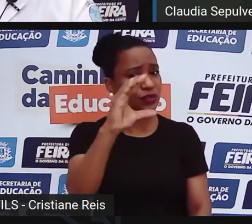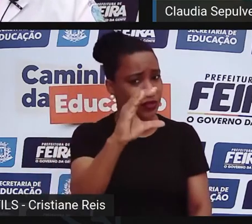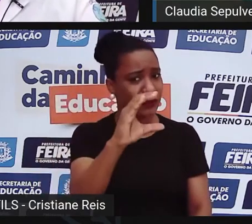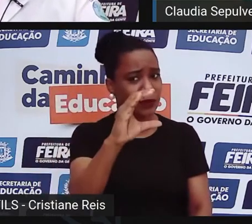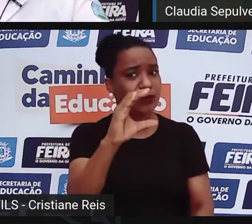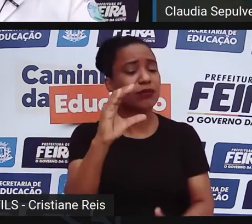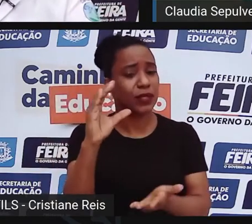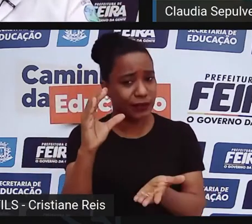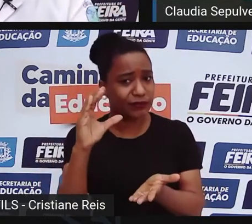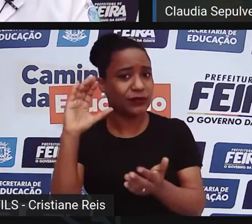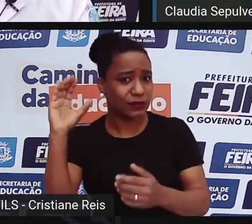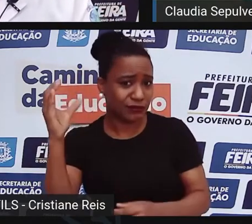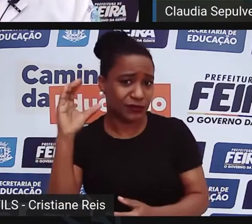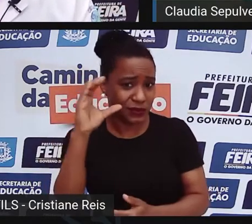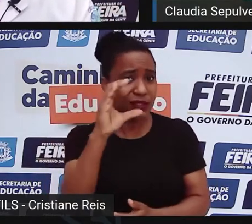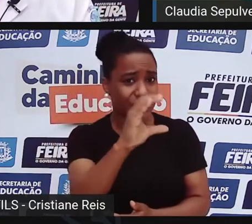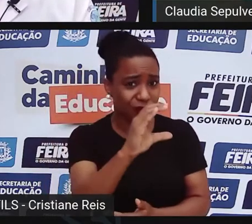não são